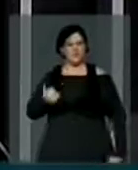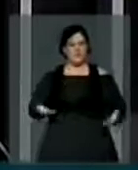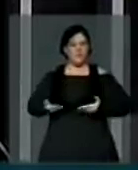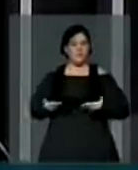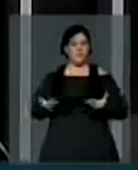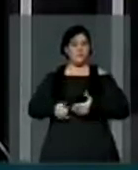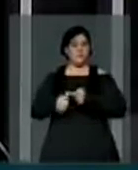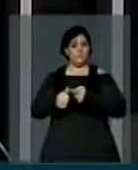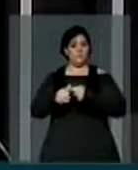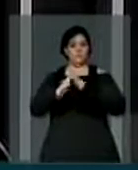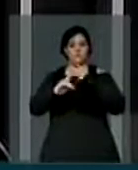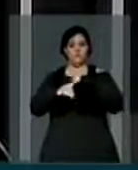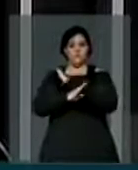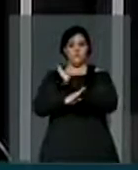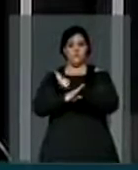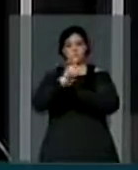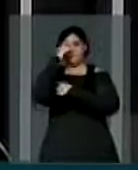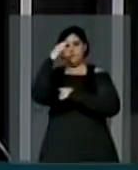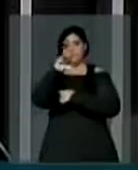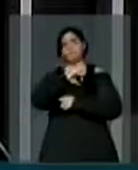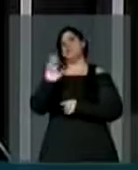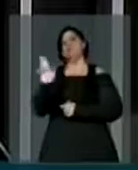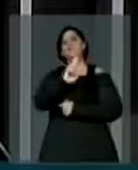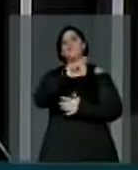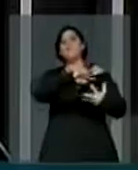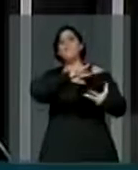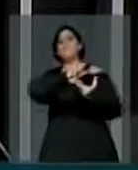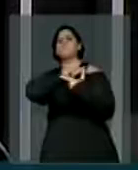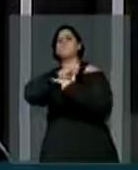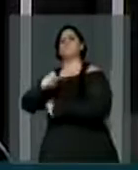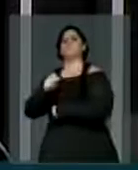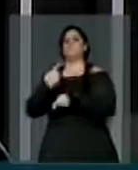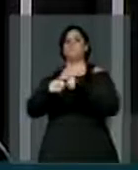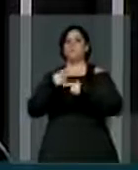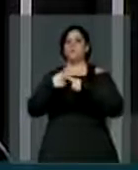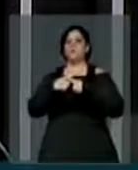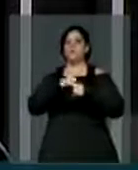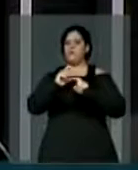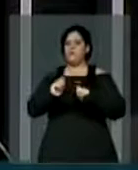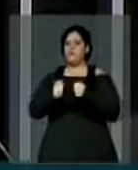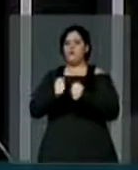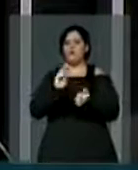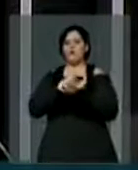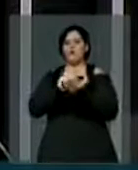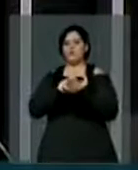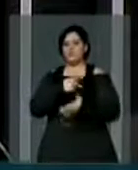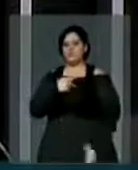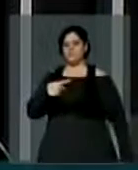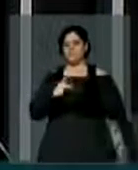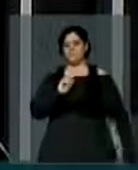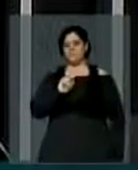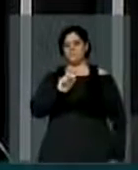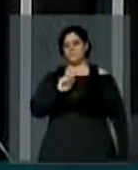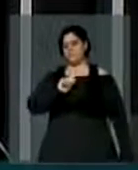igreja que tem representação internacional, pela voz, deputado Zakharov, que o pastor Piragini hoje tem